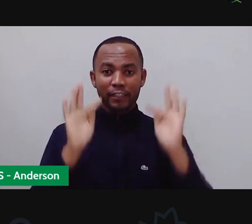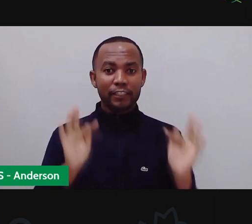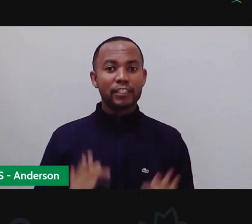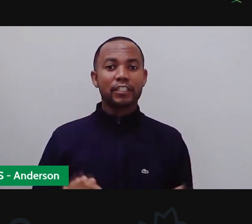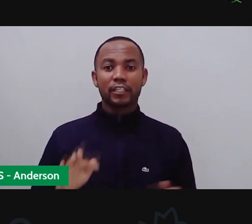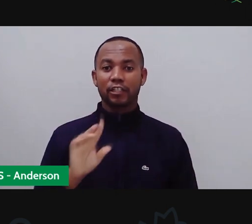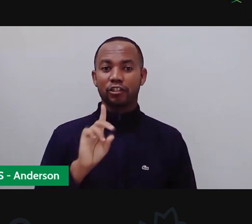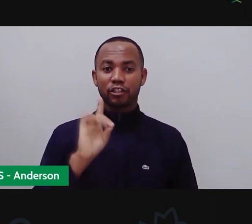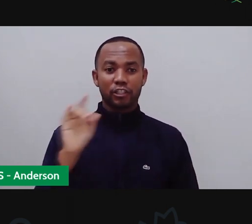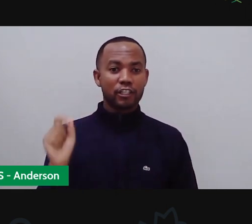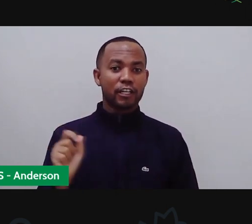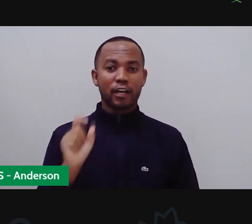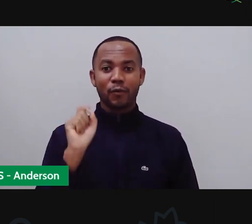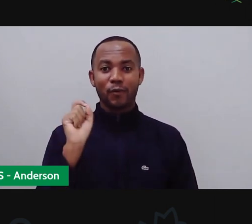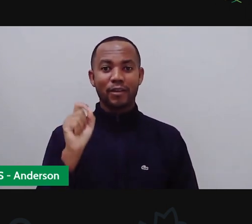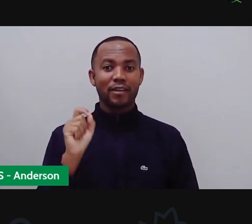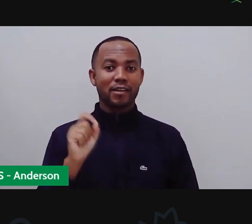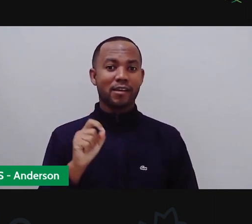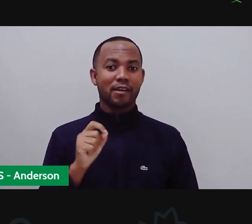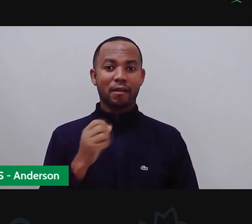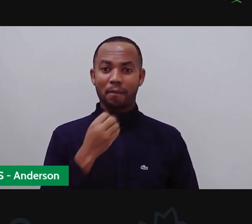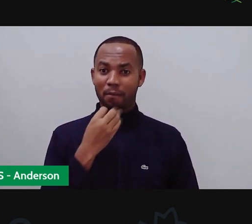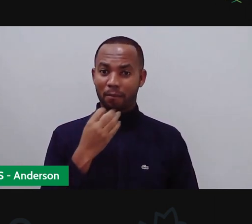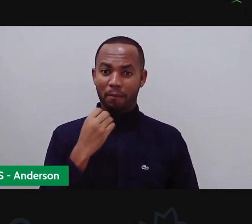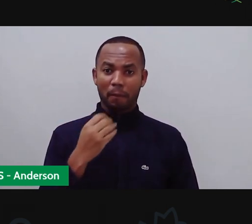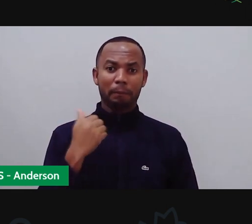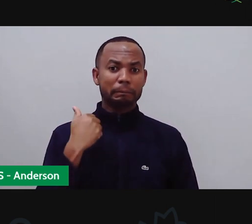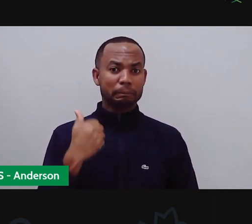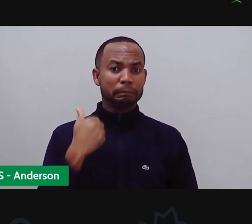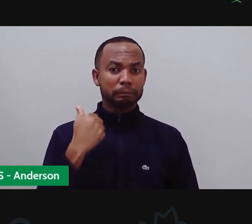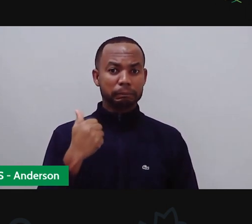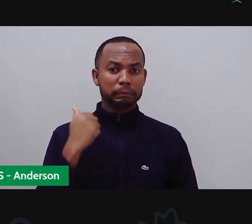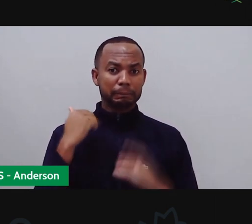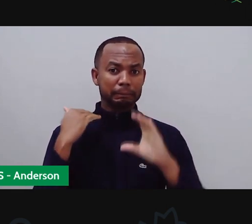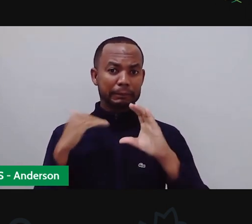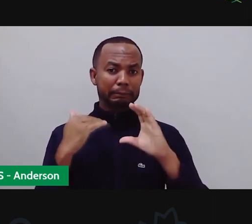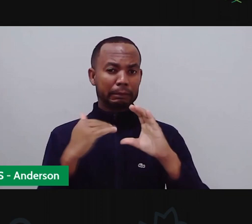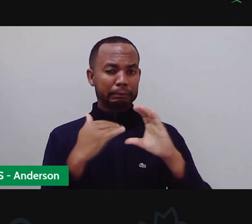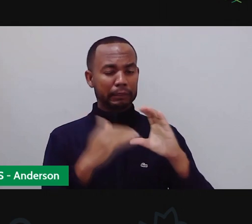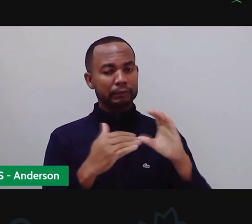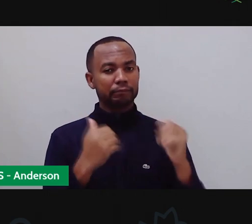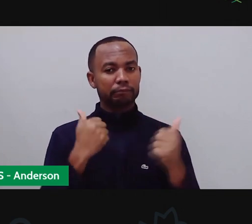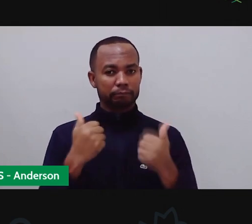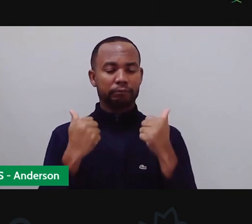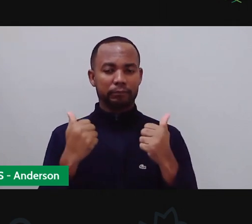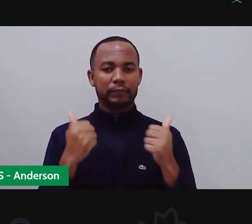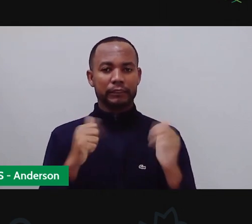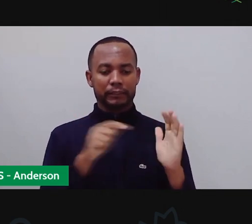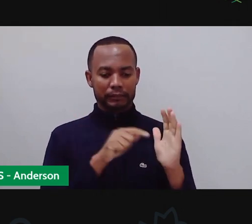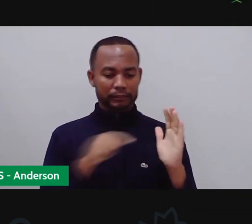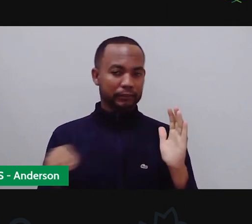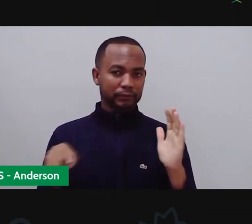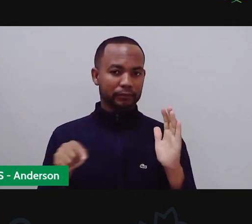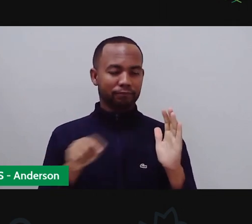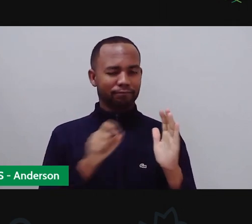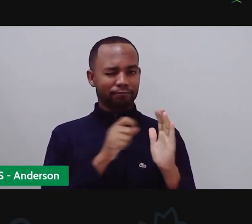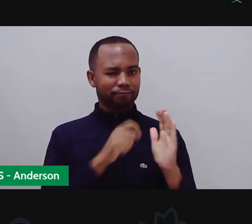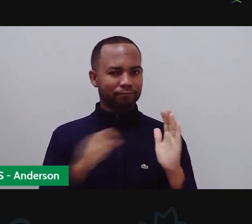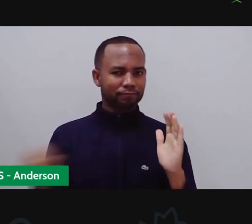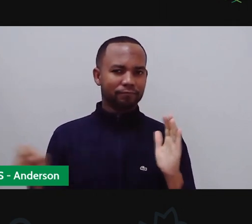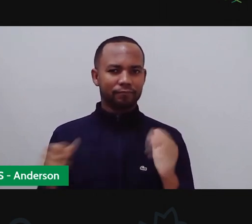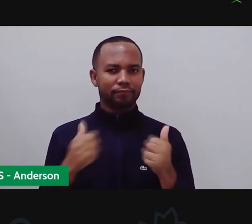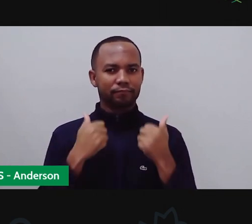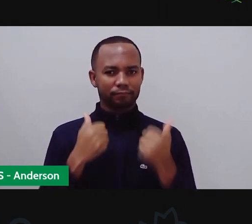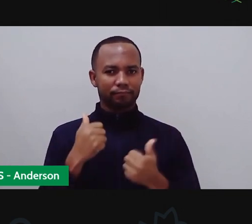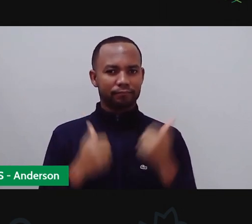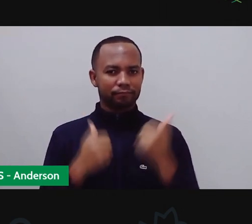dia, dá aquele like, ó, bonito aqui embaixo, deixa aquele comentário, se inscreve no canal da Seduc, tá?